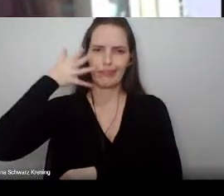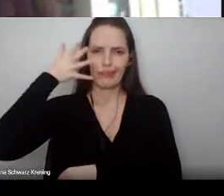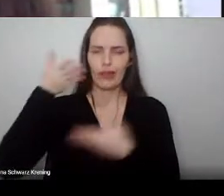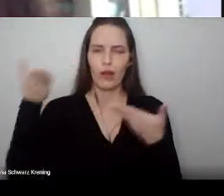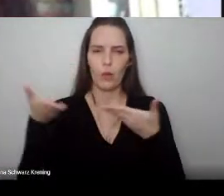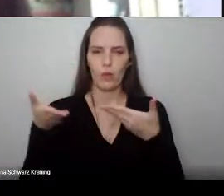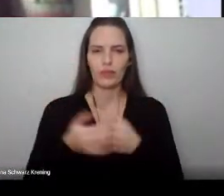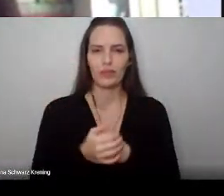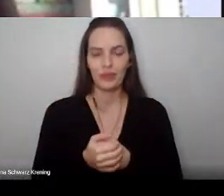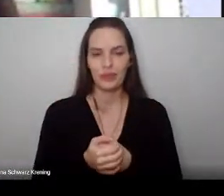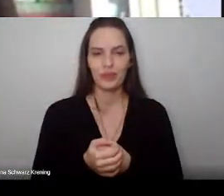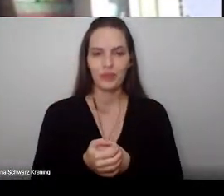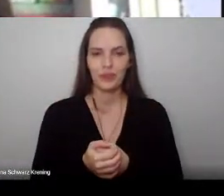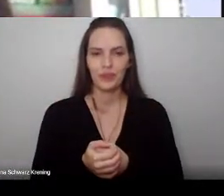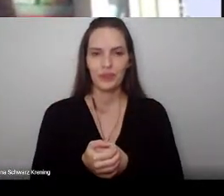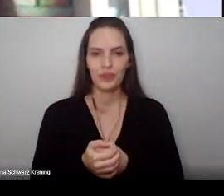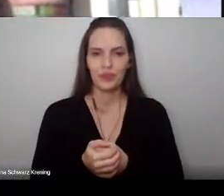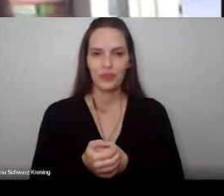discurso.